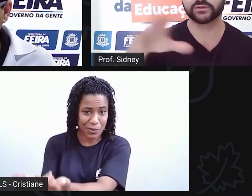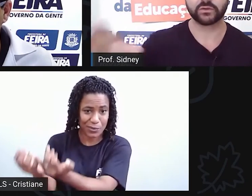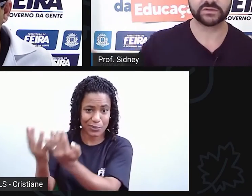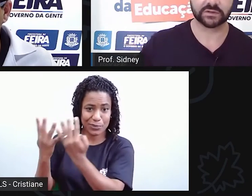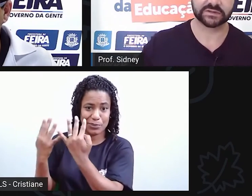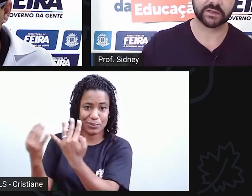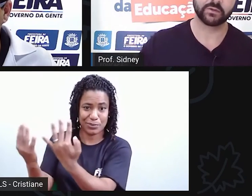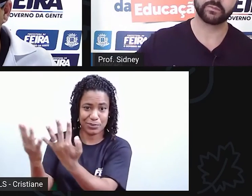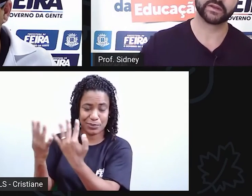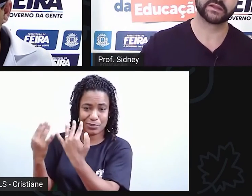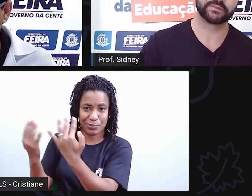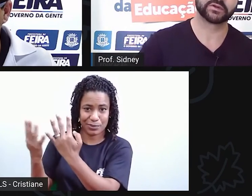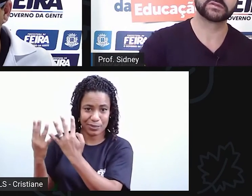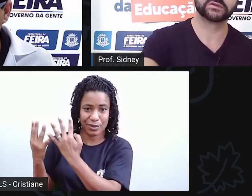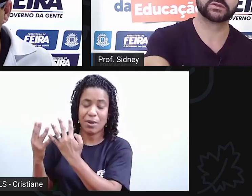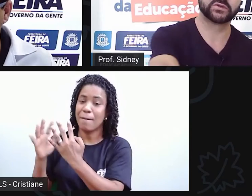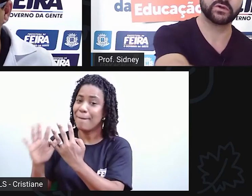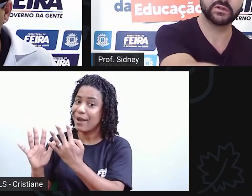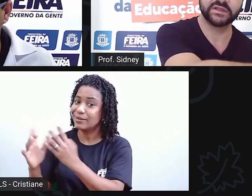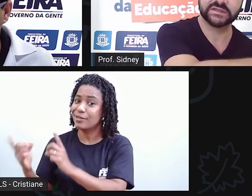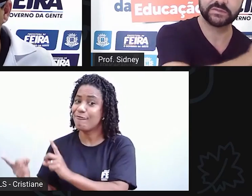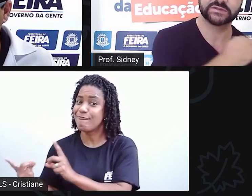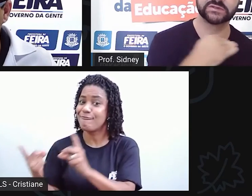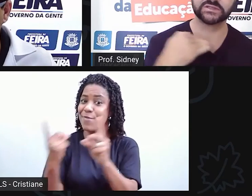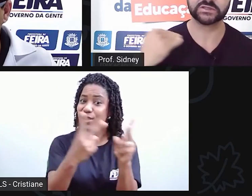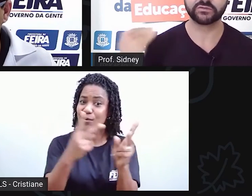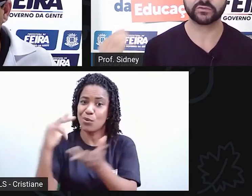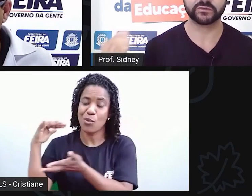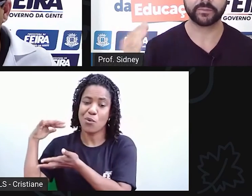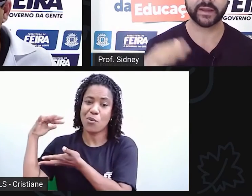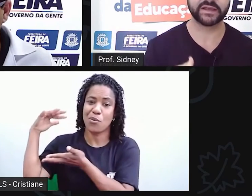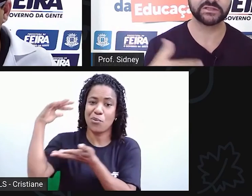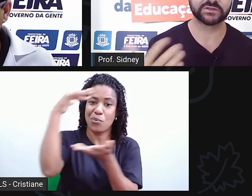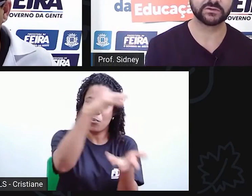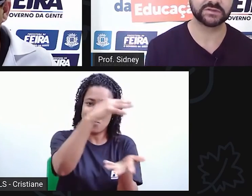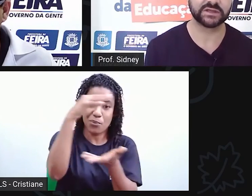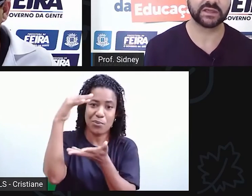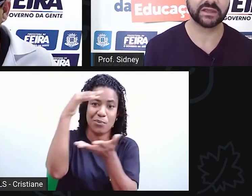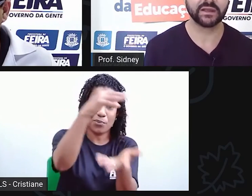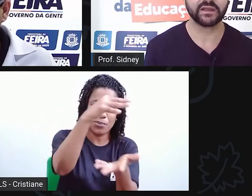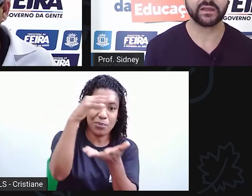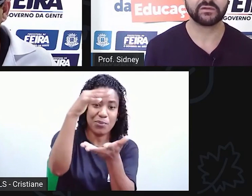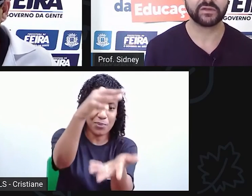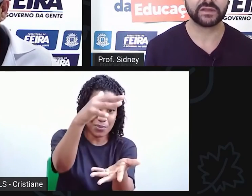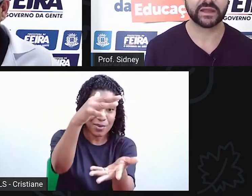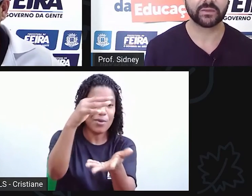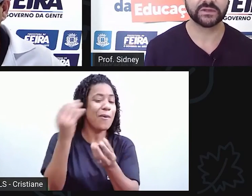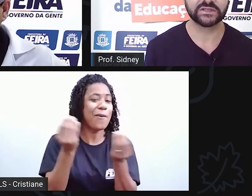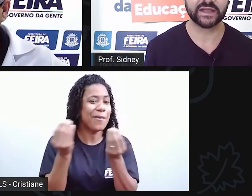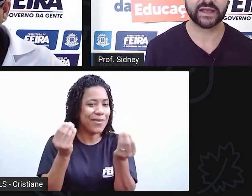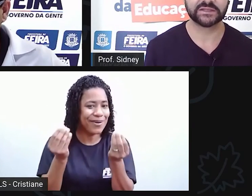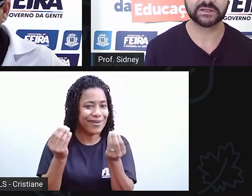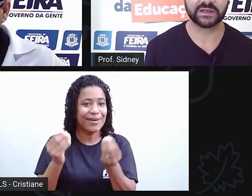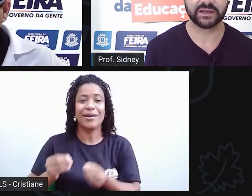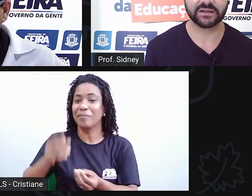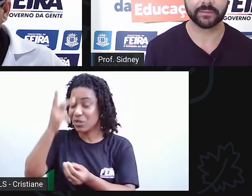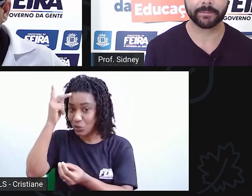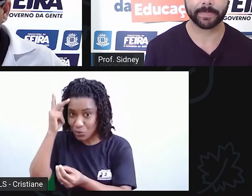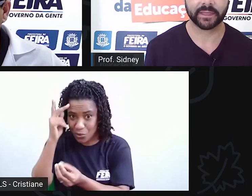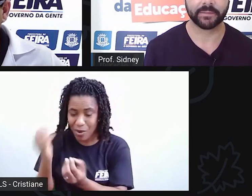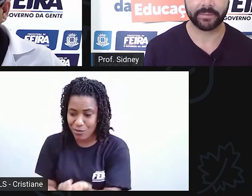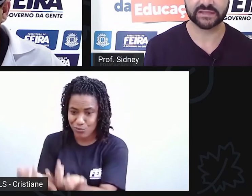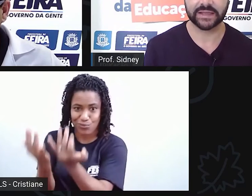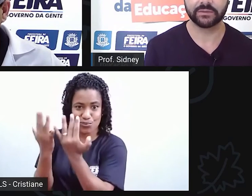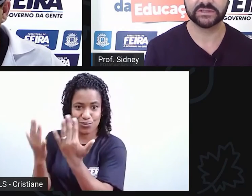e saiu comprando a produção de todas as pessoas que tinham fumo para ele conseguir vender a quantidade que ele